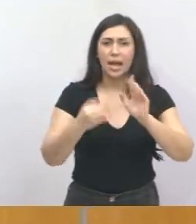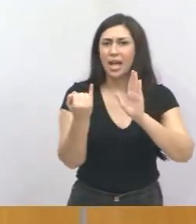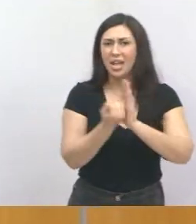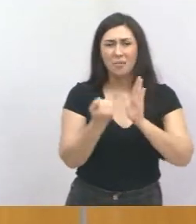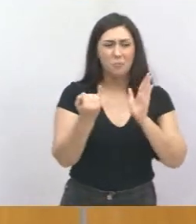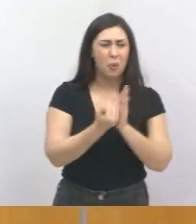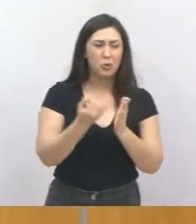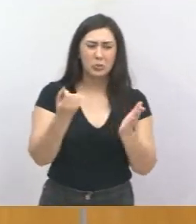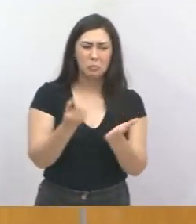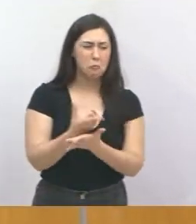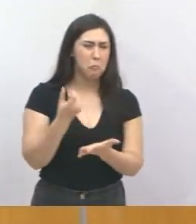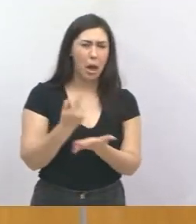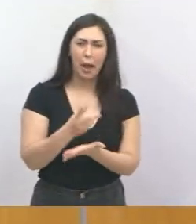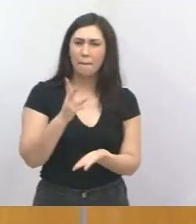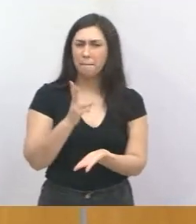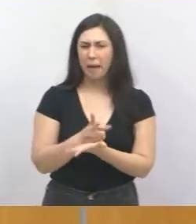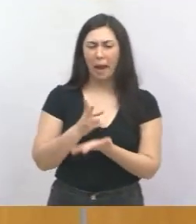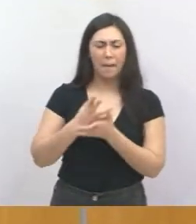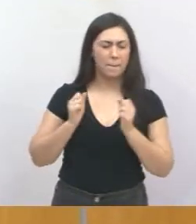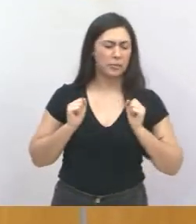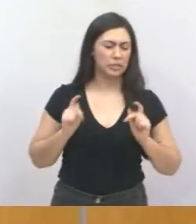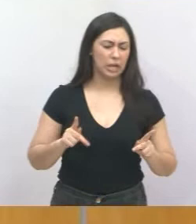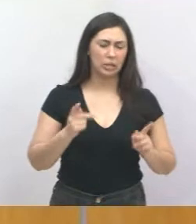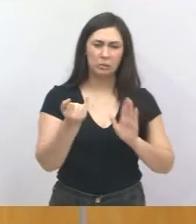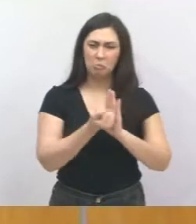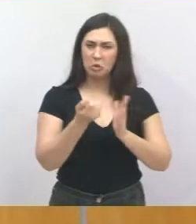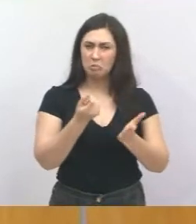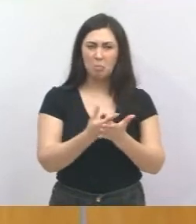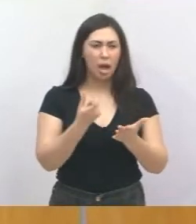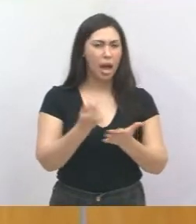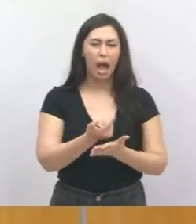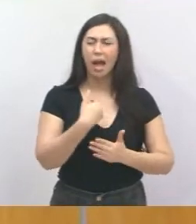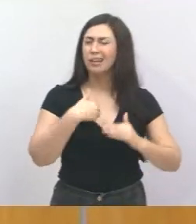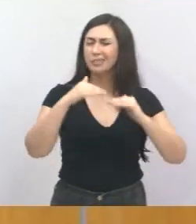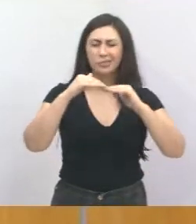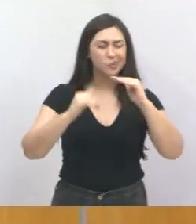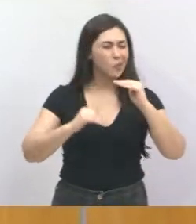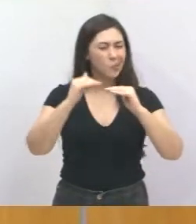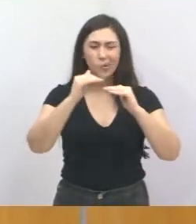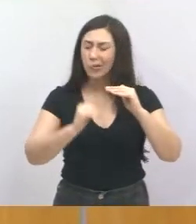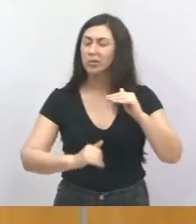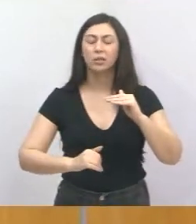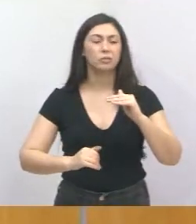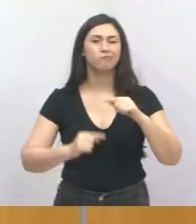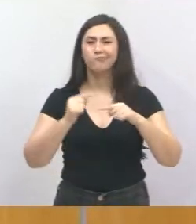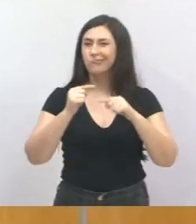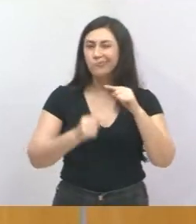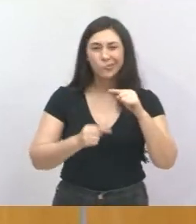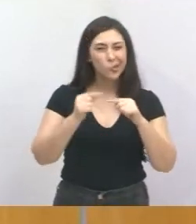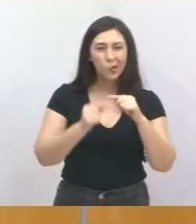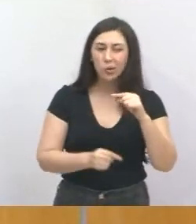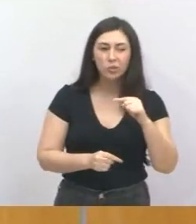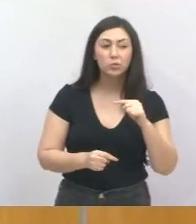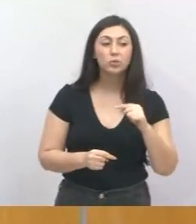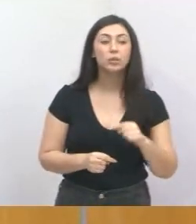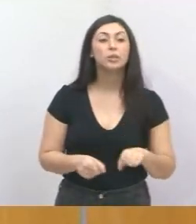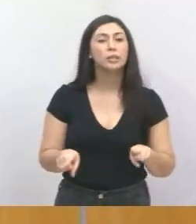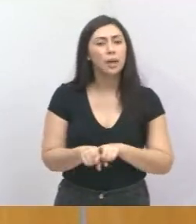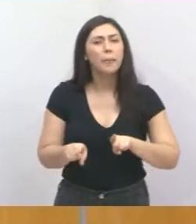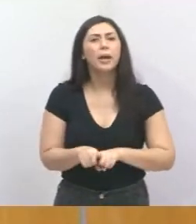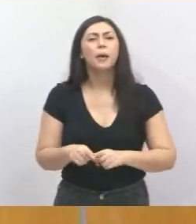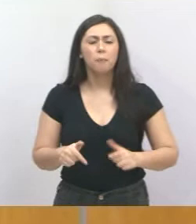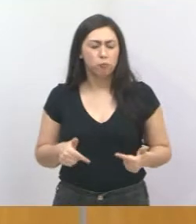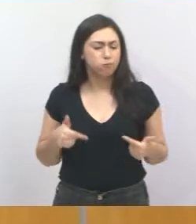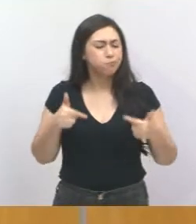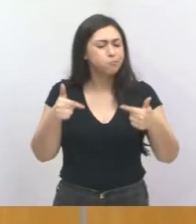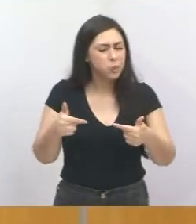dinheiro do servidor aposentado, não é? Discordei desse projeto aqui na Câmara Municipal, reafirmei